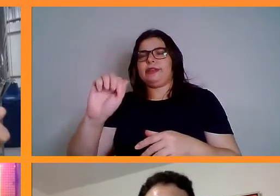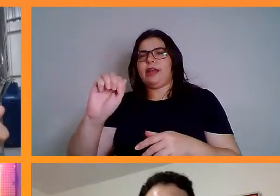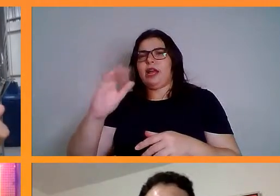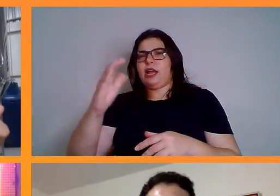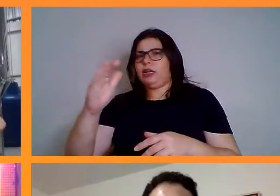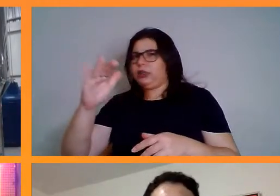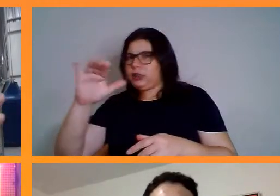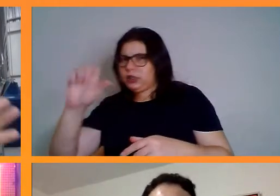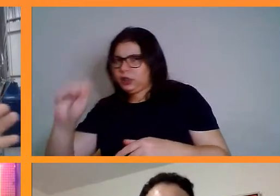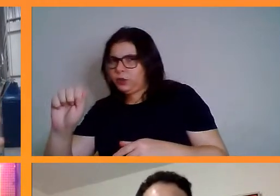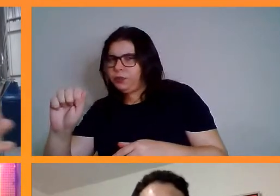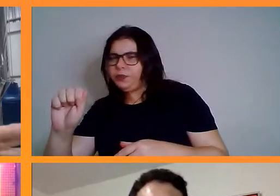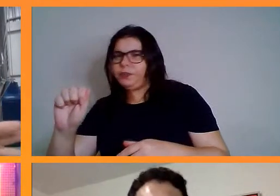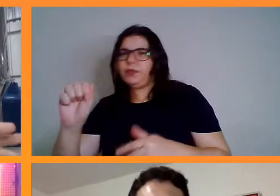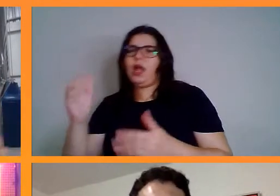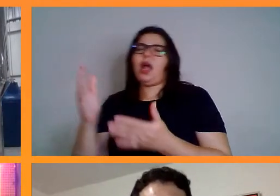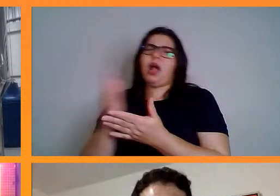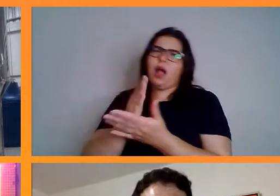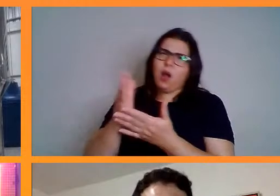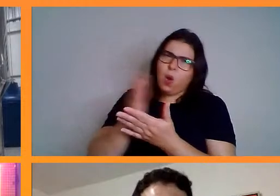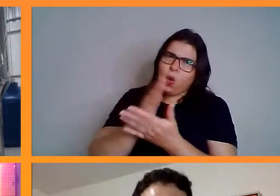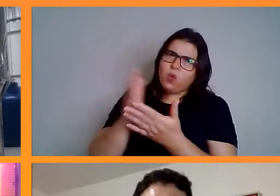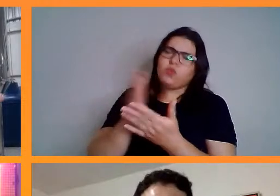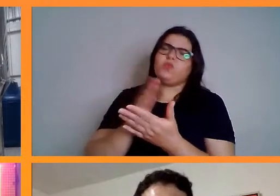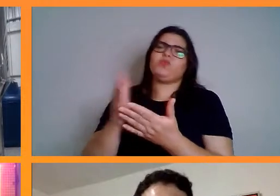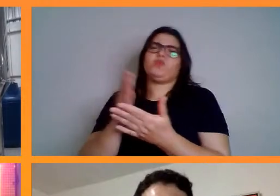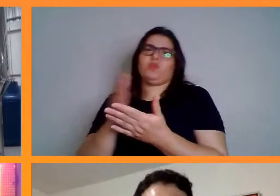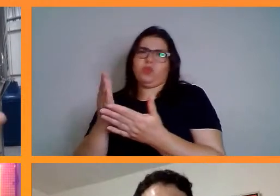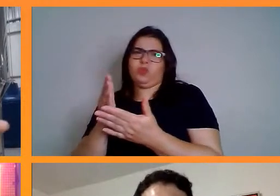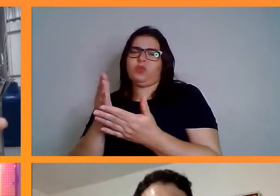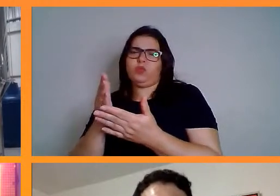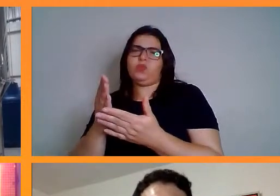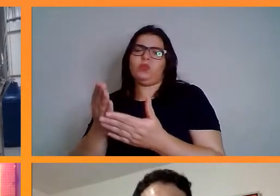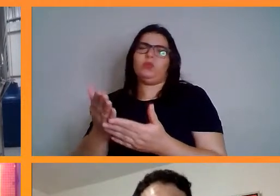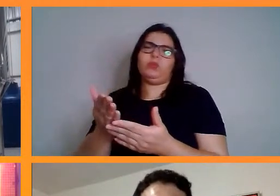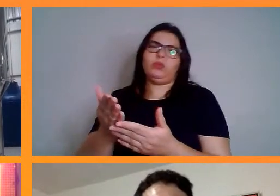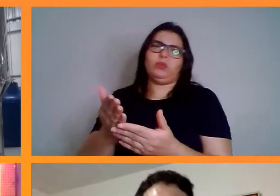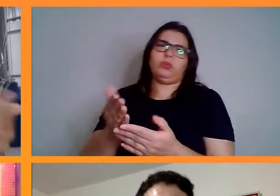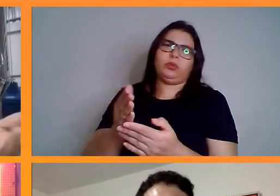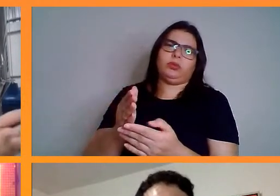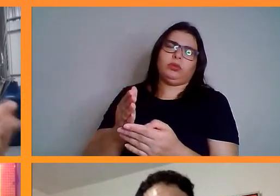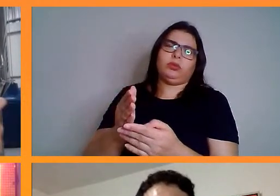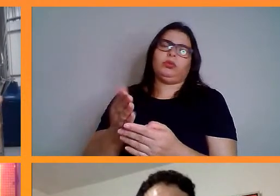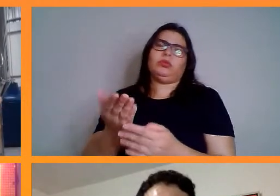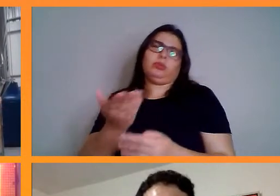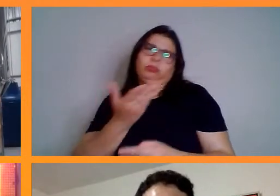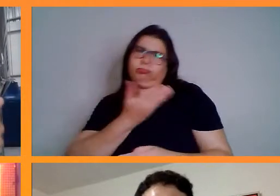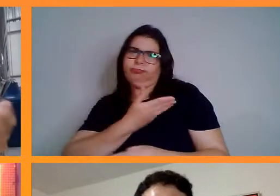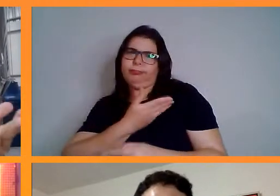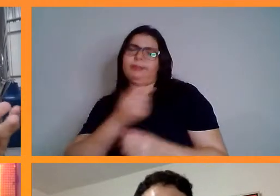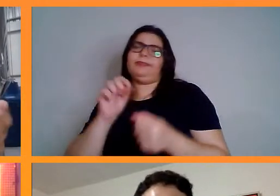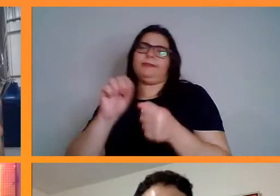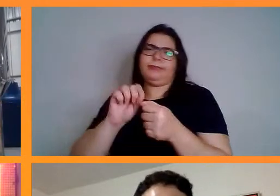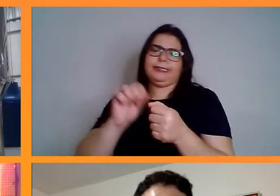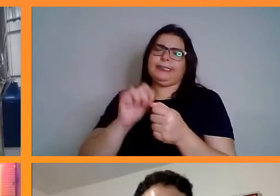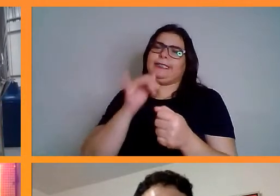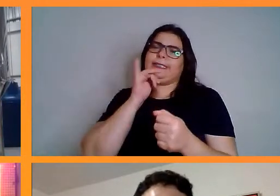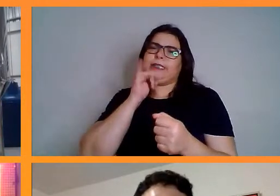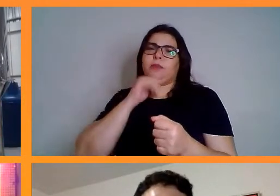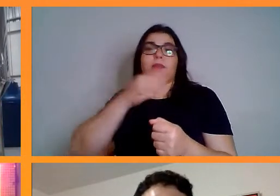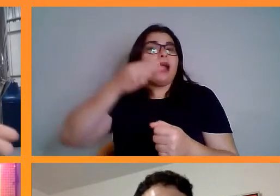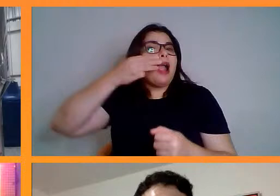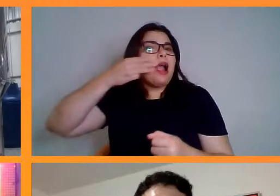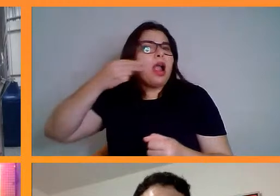finalidade, para evitar que animais reproduzam, né, gatos, né, porque imagina o seguinte,